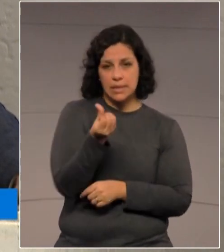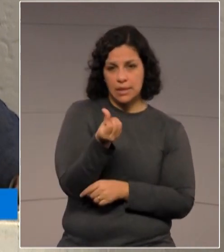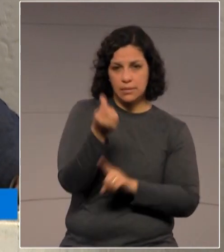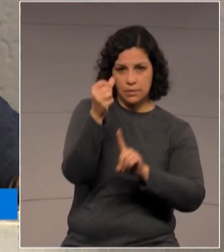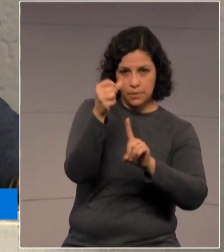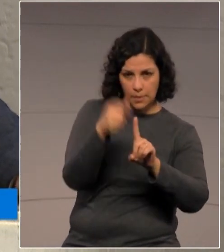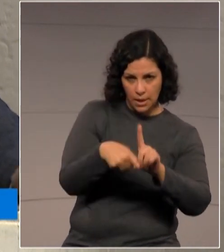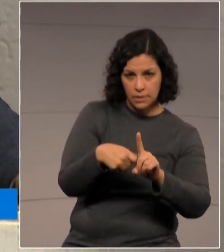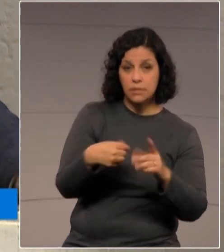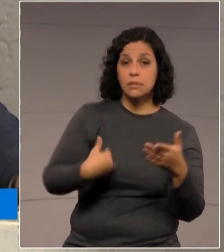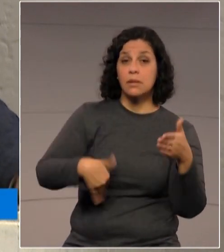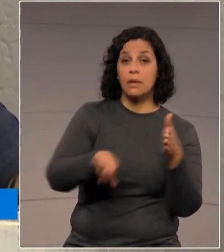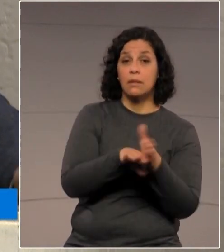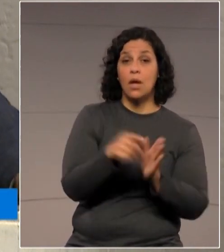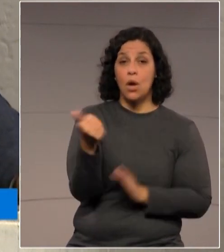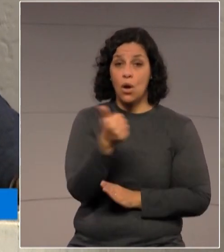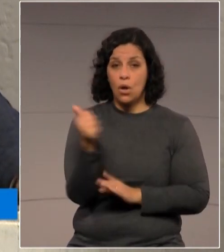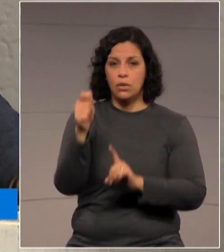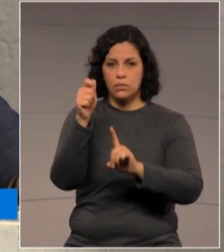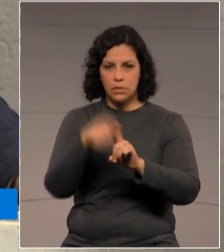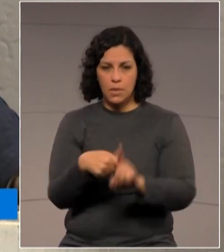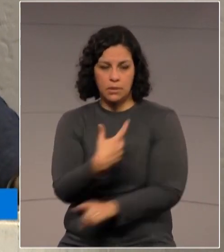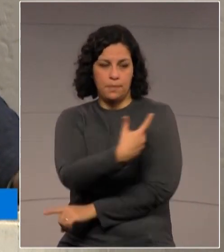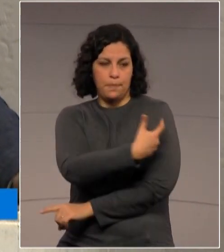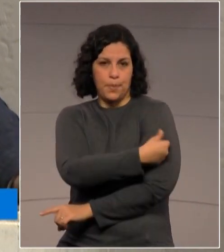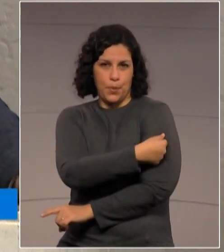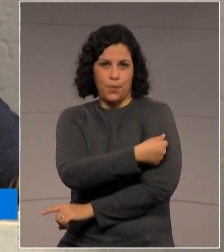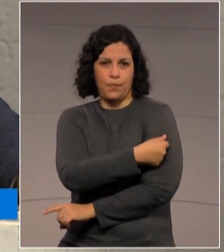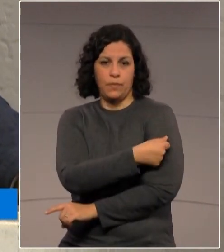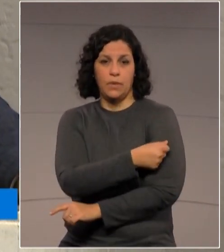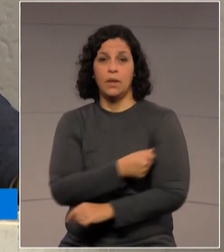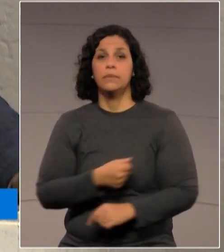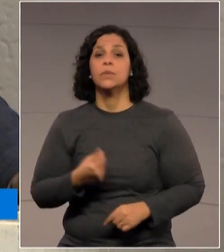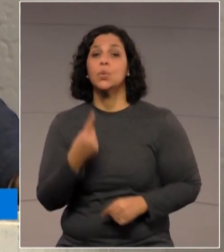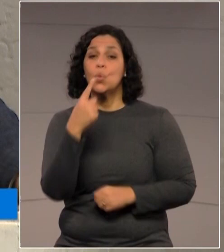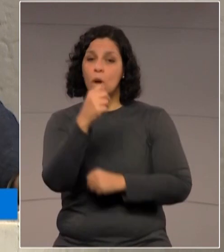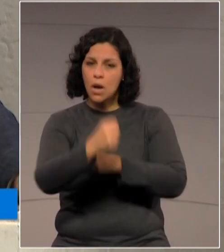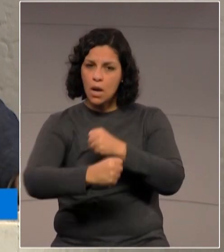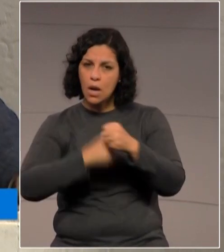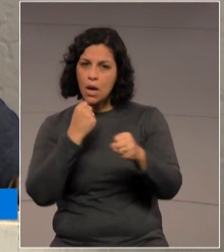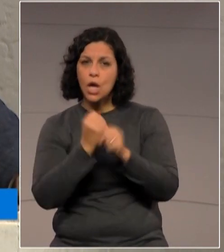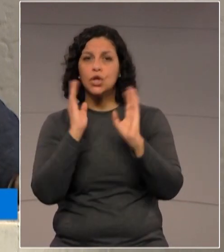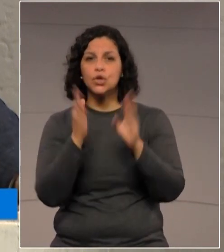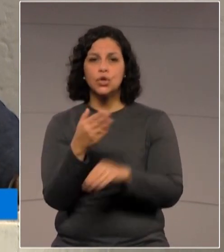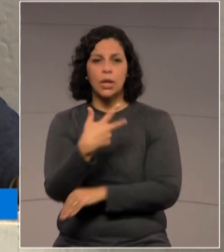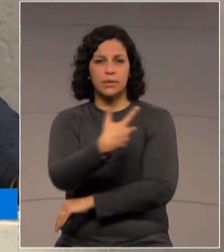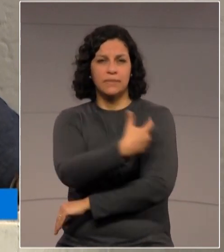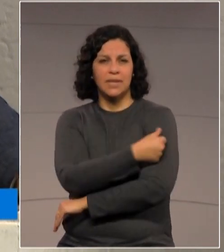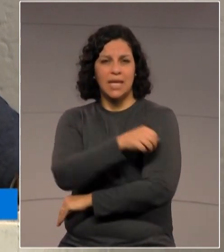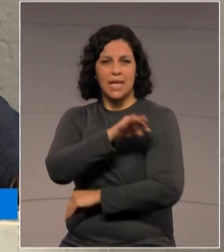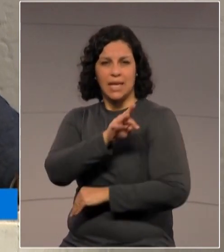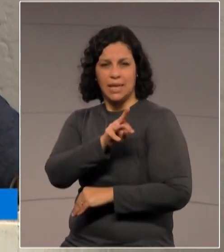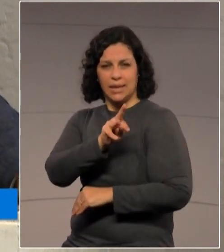meses, a vacina do sarampo. Doze meses dá para receber já a tríplice viral.